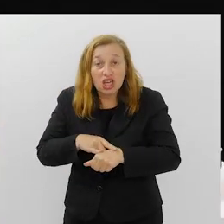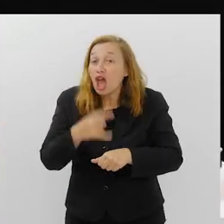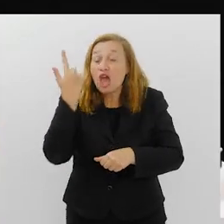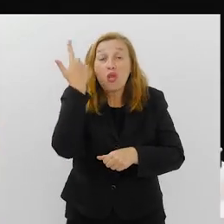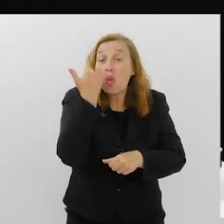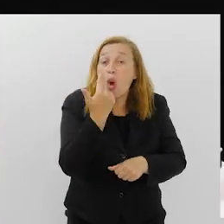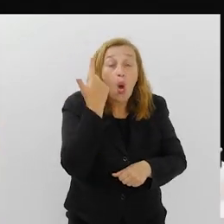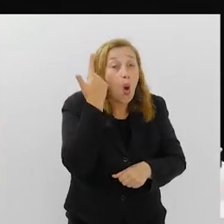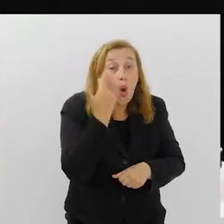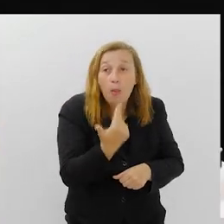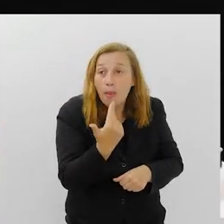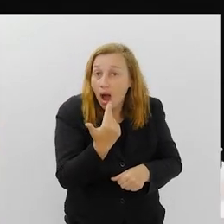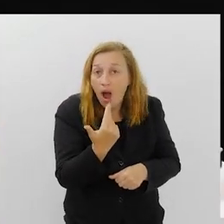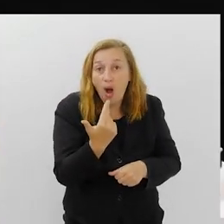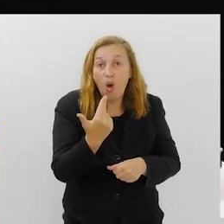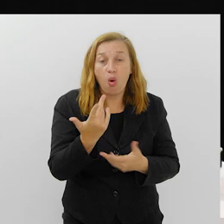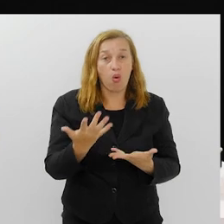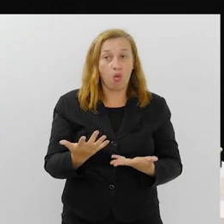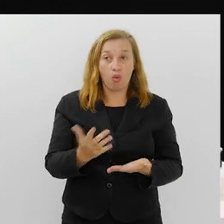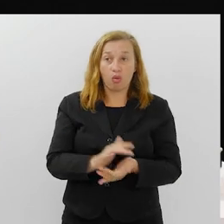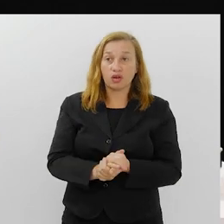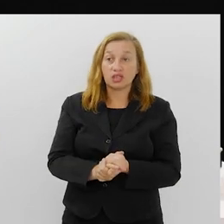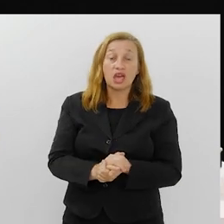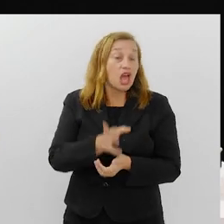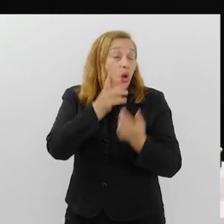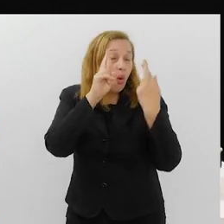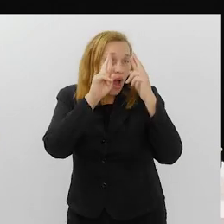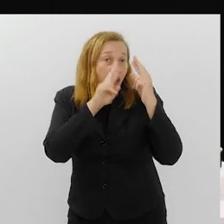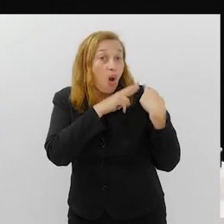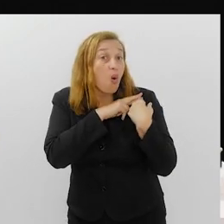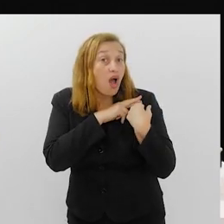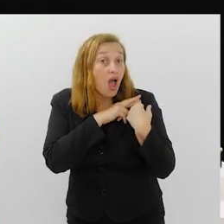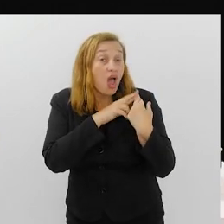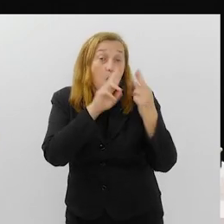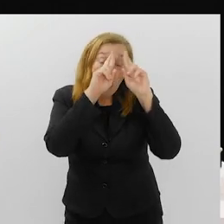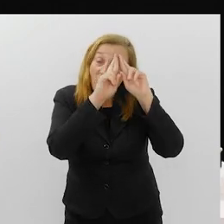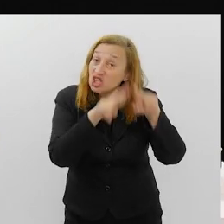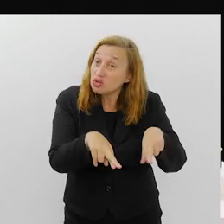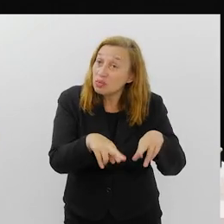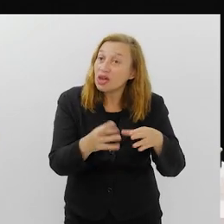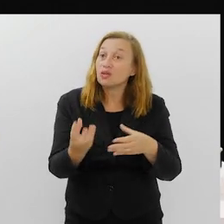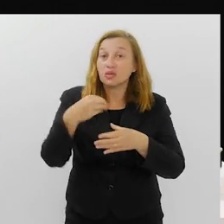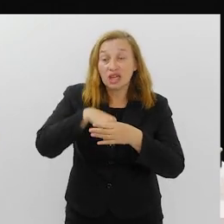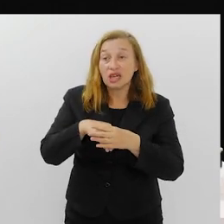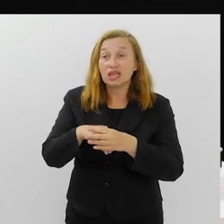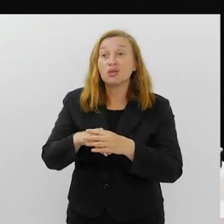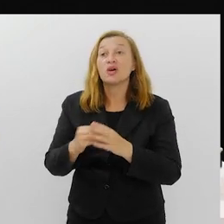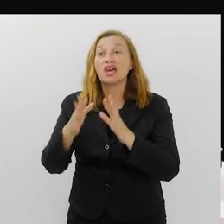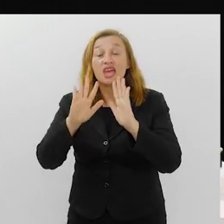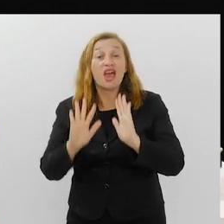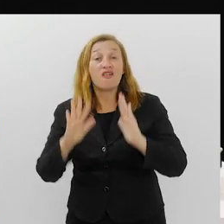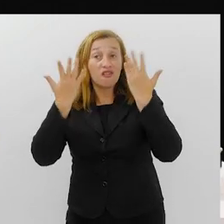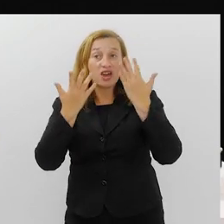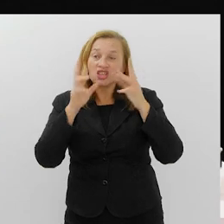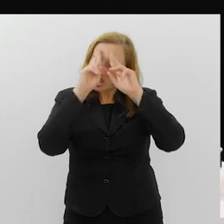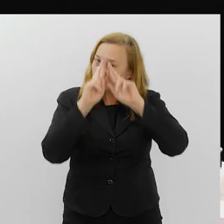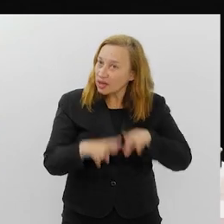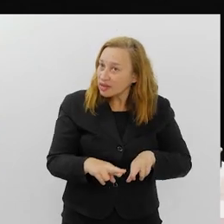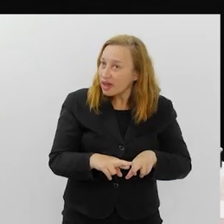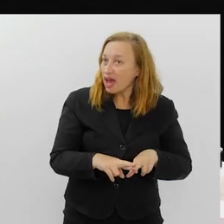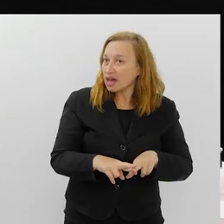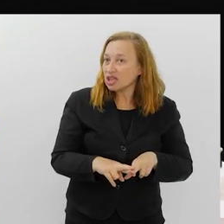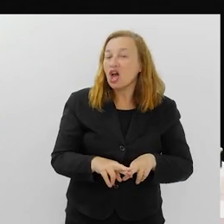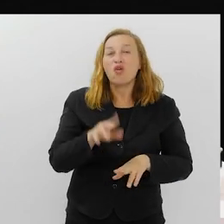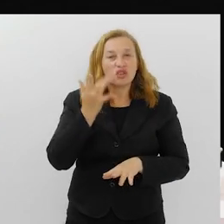naturalidade, eu acho que é o termo mais comum, cria um respeito. Verdade. E a festa tem que ser respeitada. Você acha que a